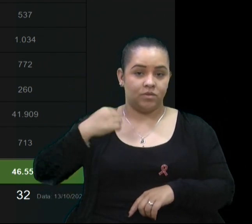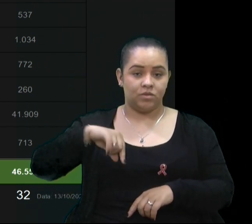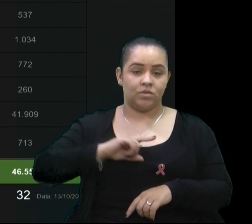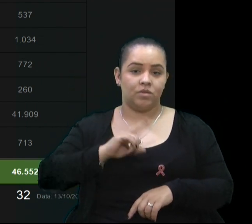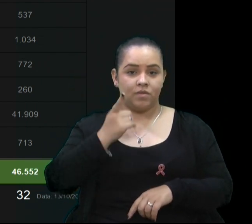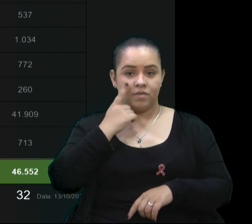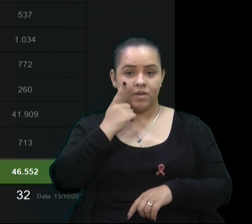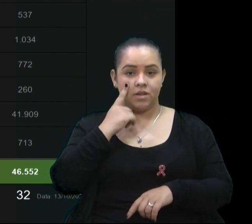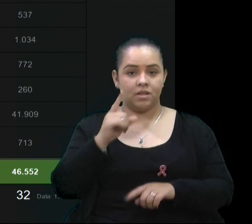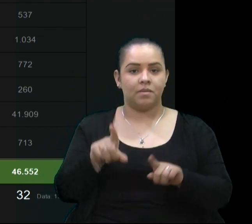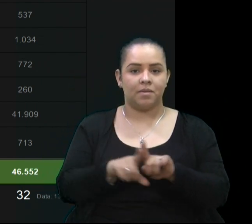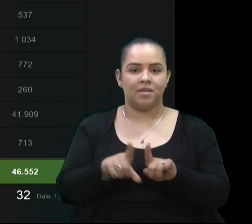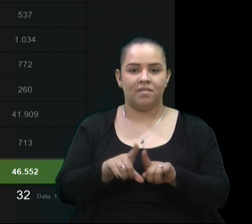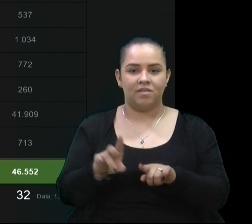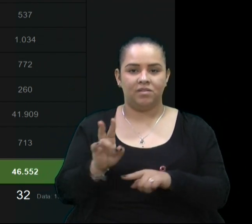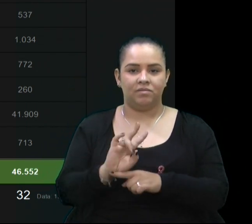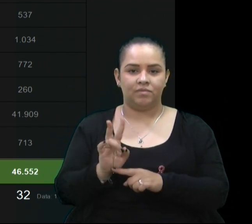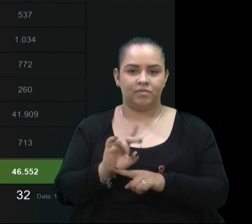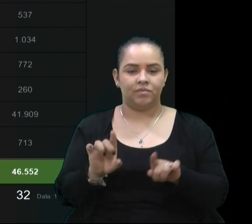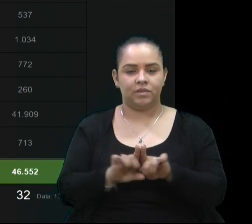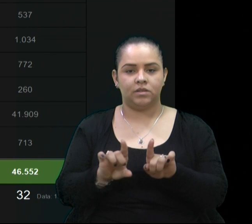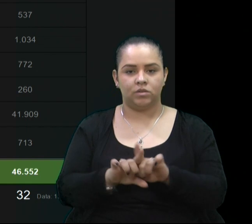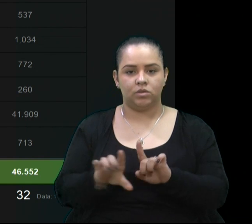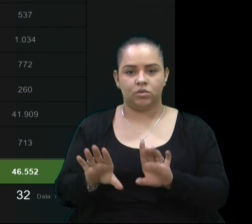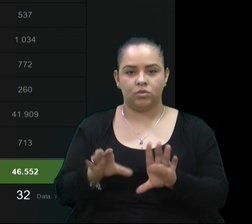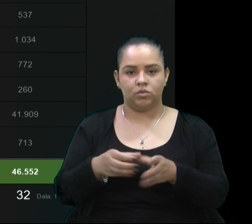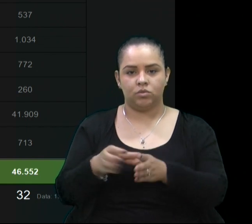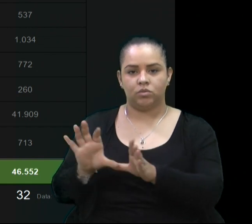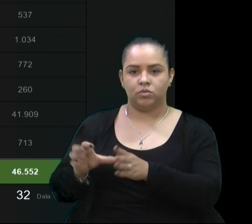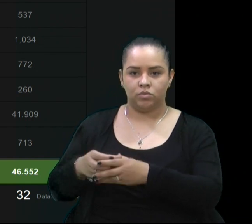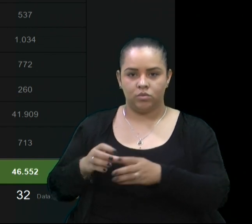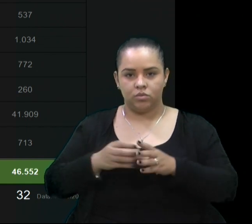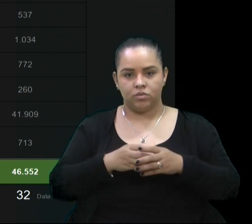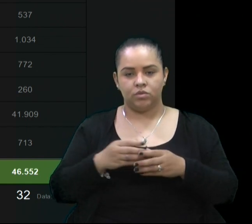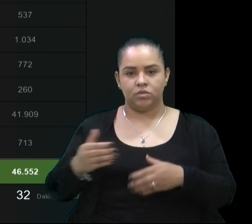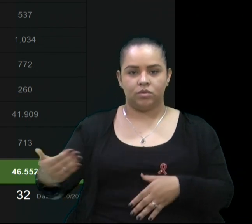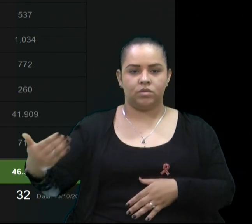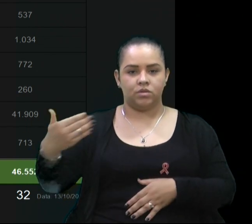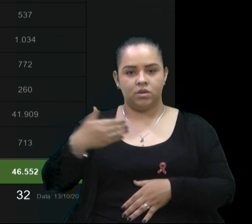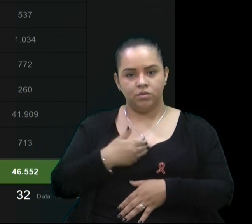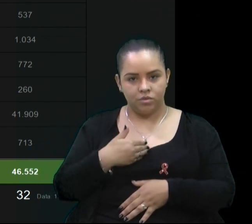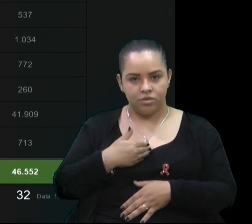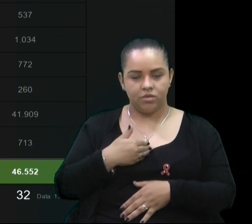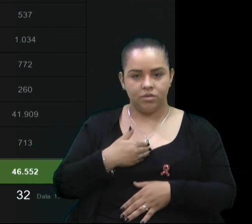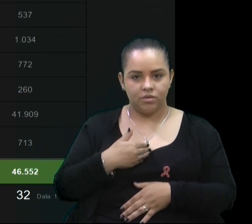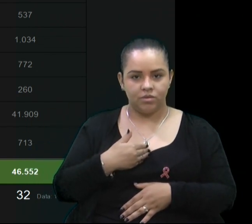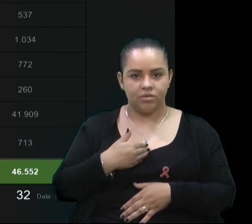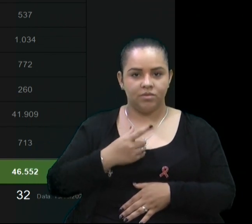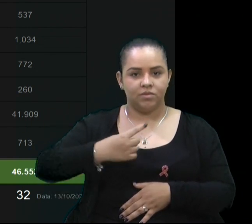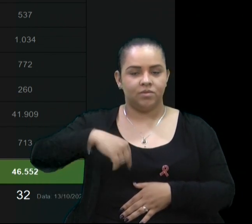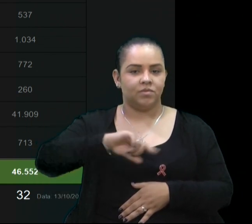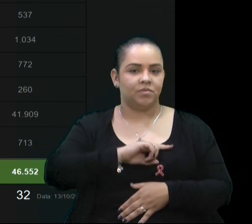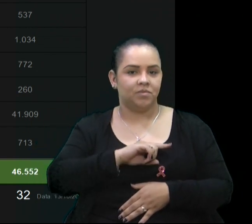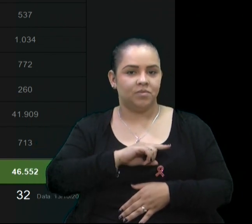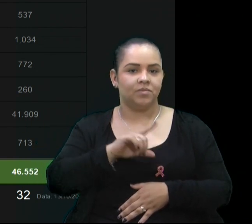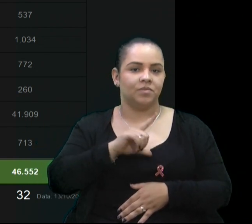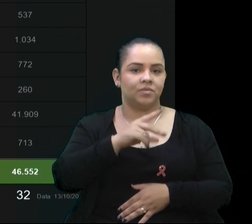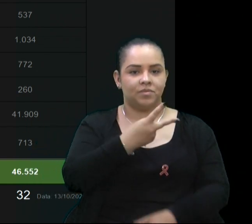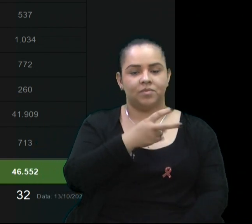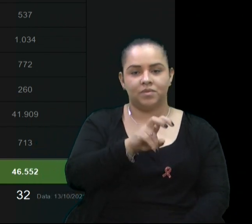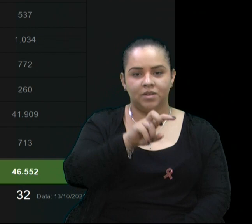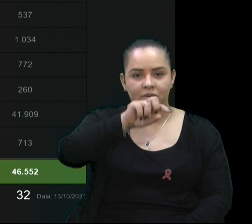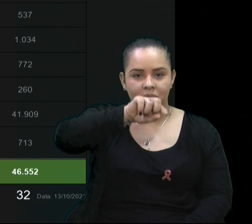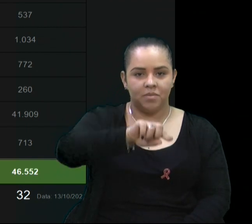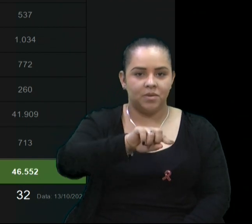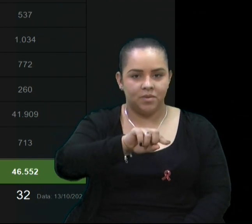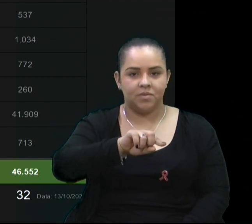vigilância também, ela é remunerada por pacote. O recurso que vem para a vigilância, ele é específico. Então, de 25 mil ações,